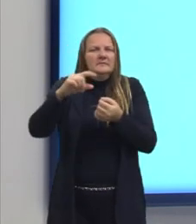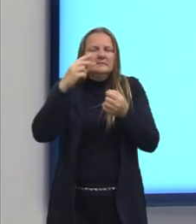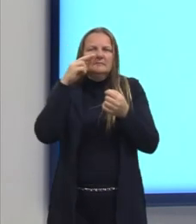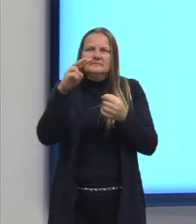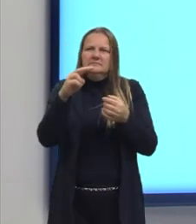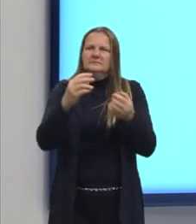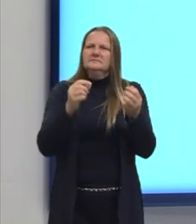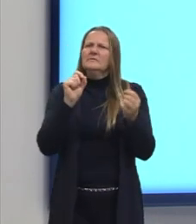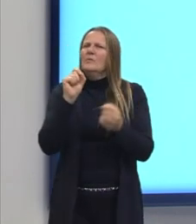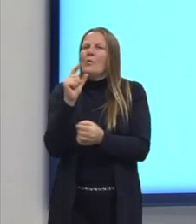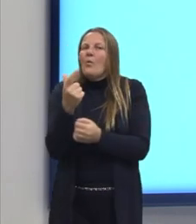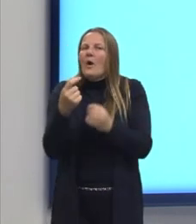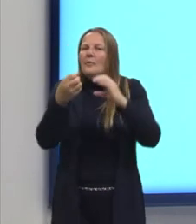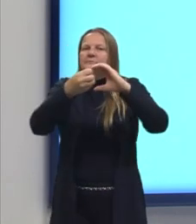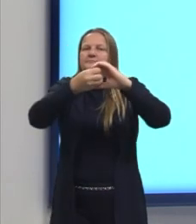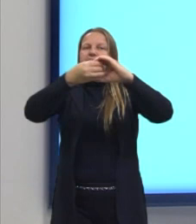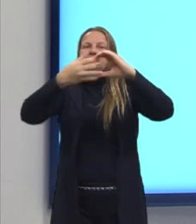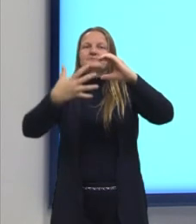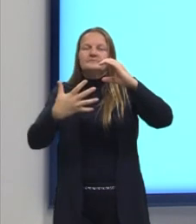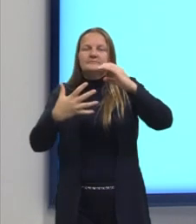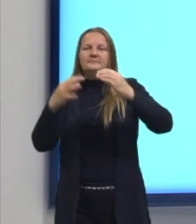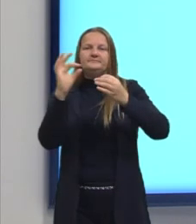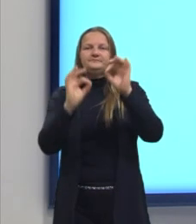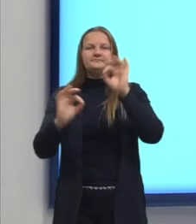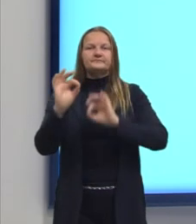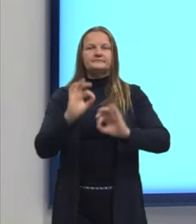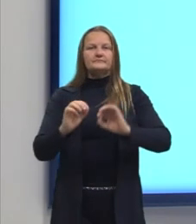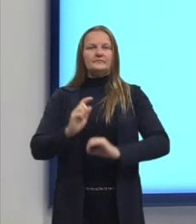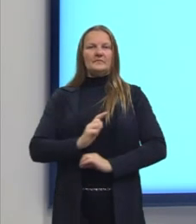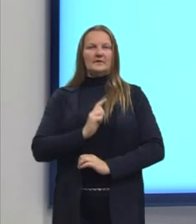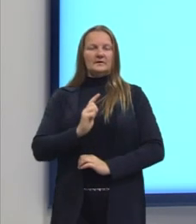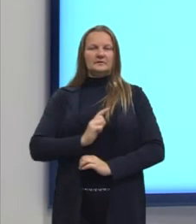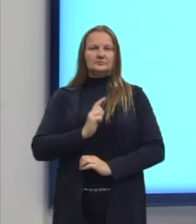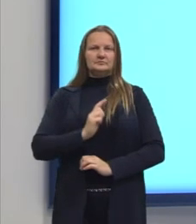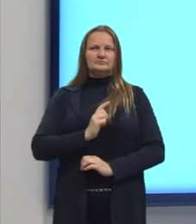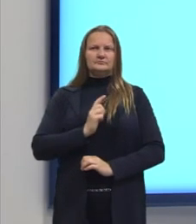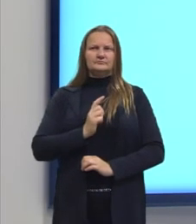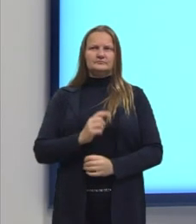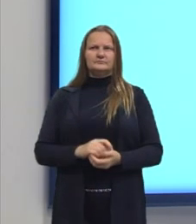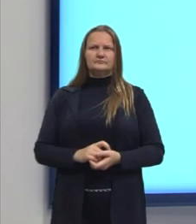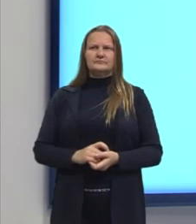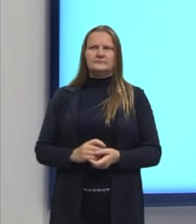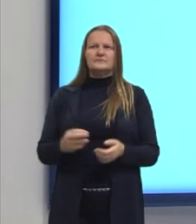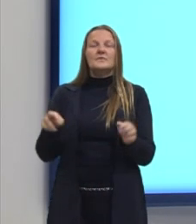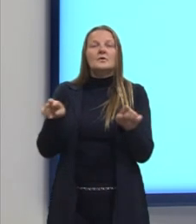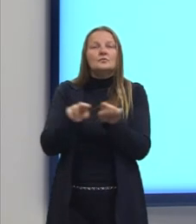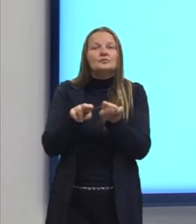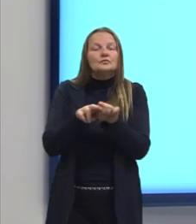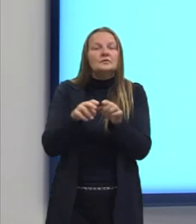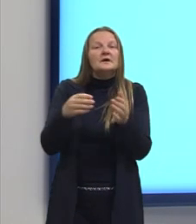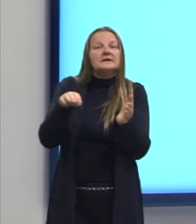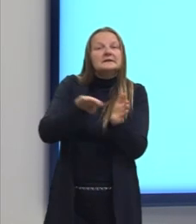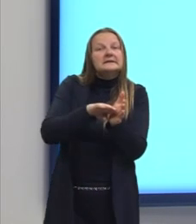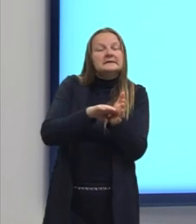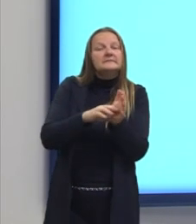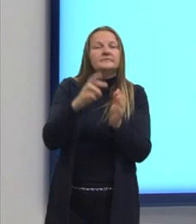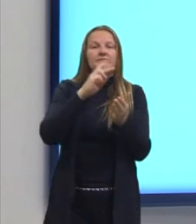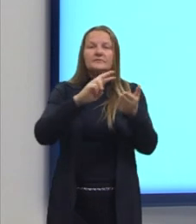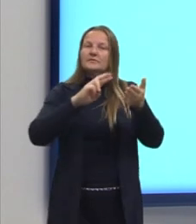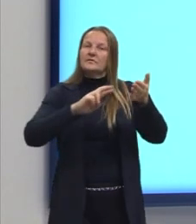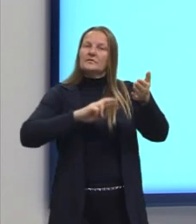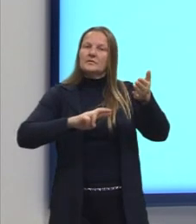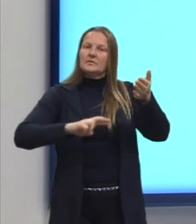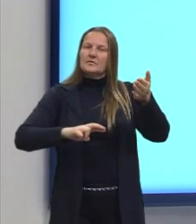Qual aspecto da organização gramatical atualiza os eventos apresentados na resenha,